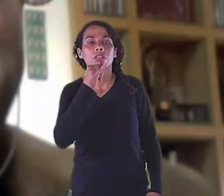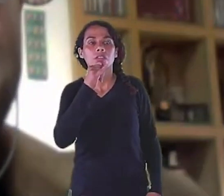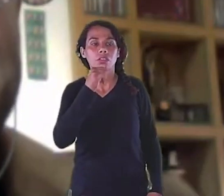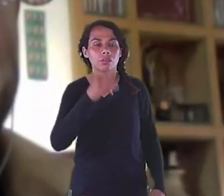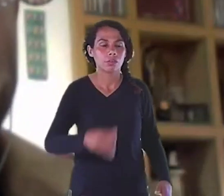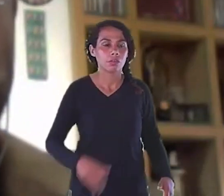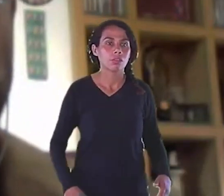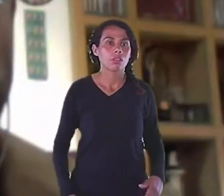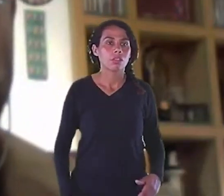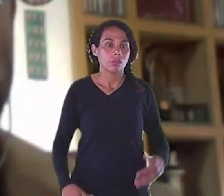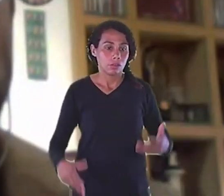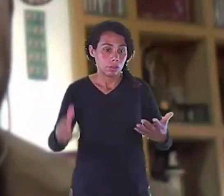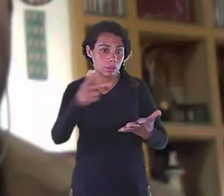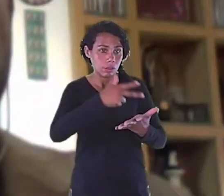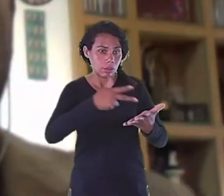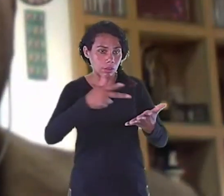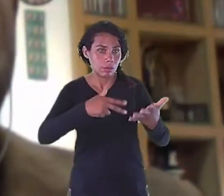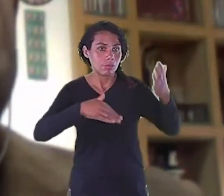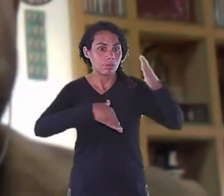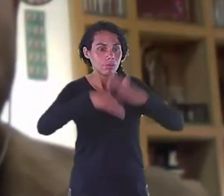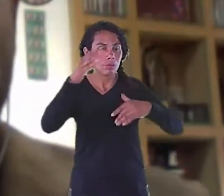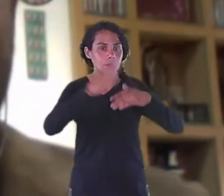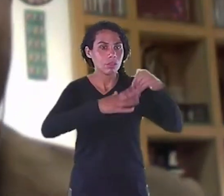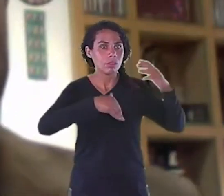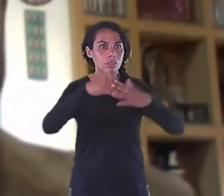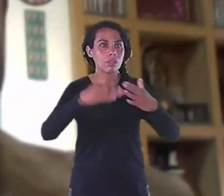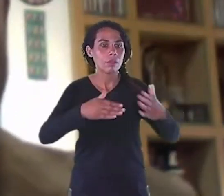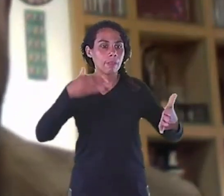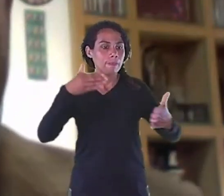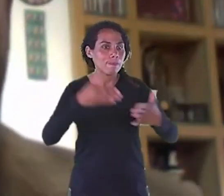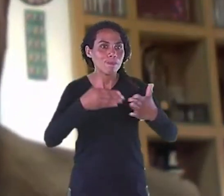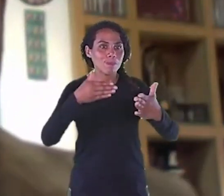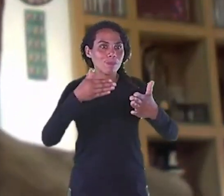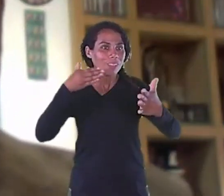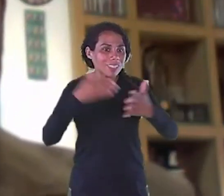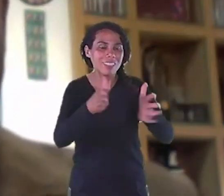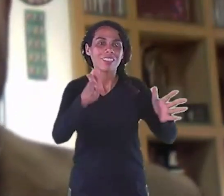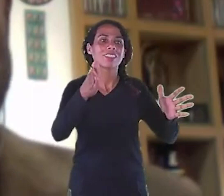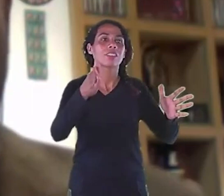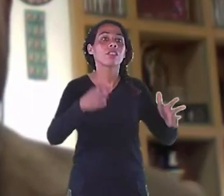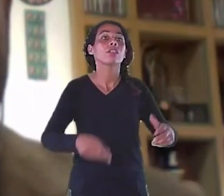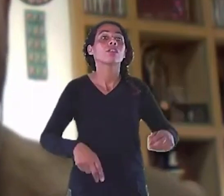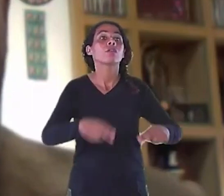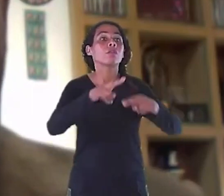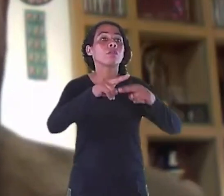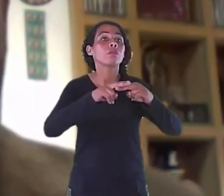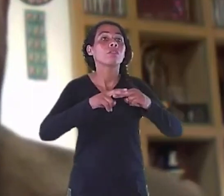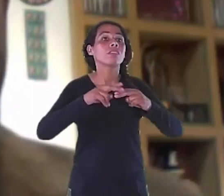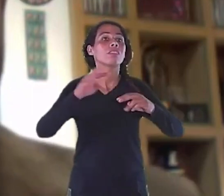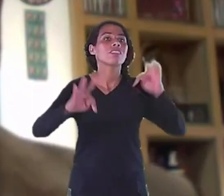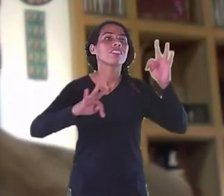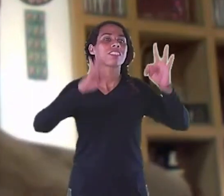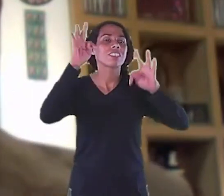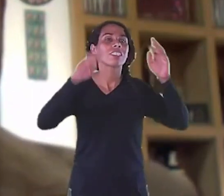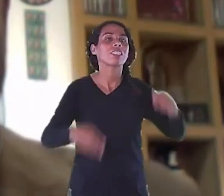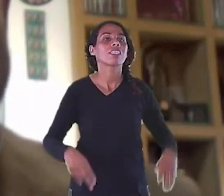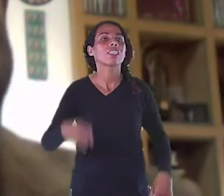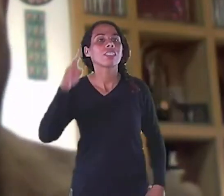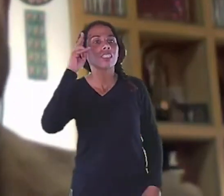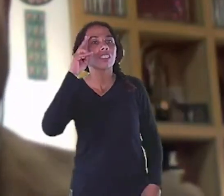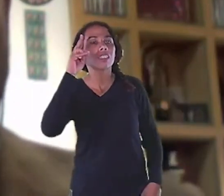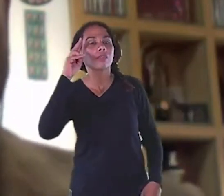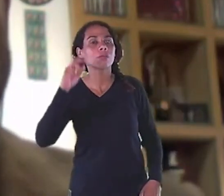abriu suas fronteiras Aí virou Design de interiores Design de moda Design de jogos digitais